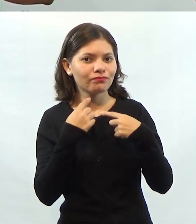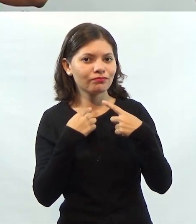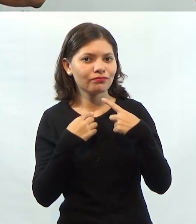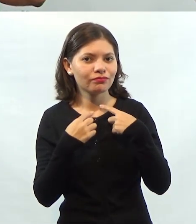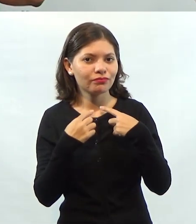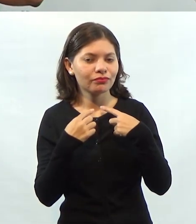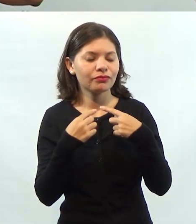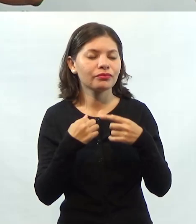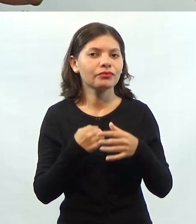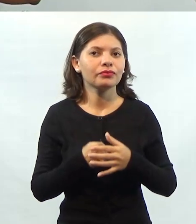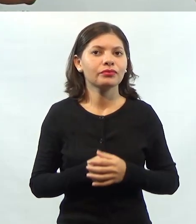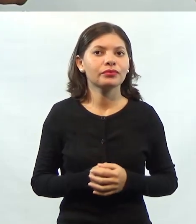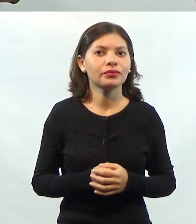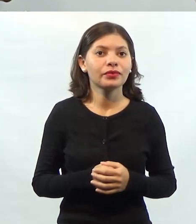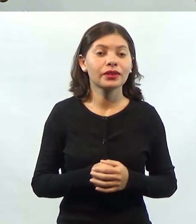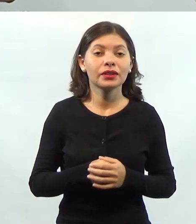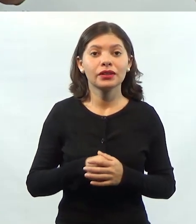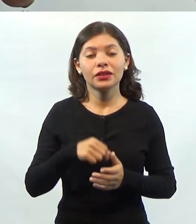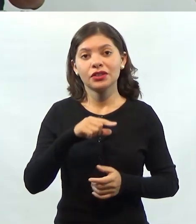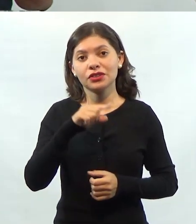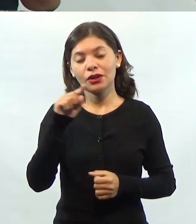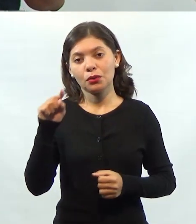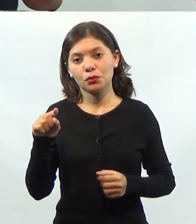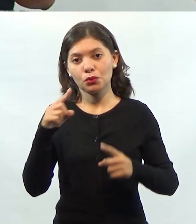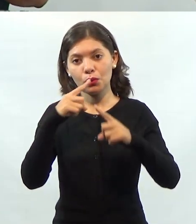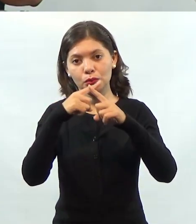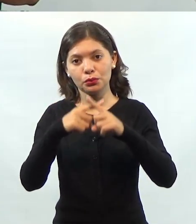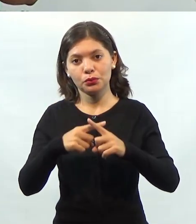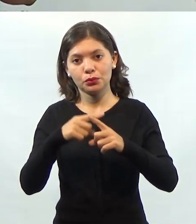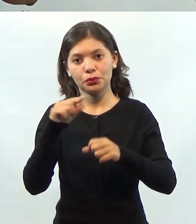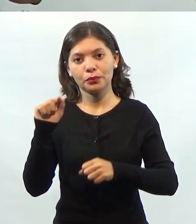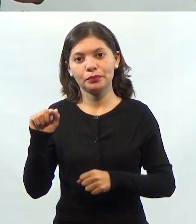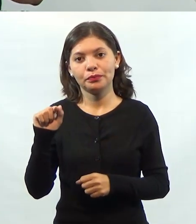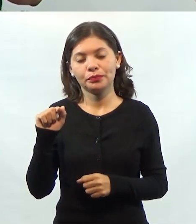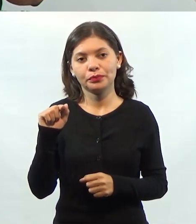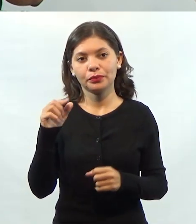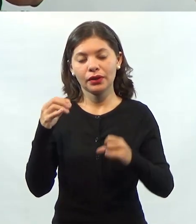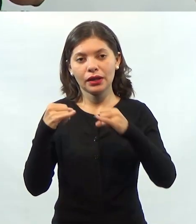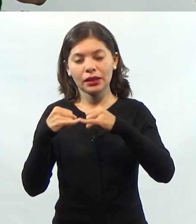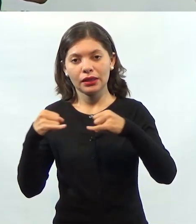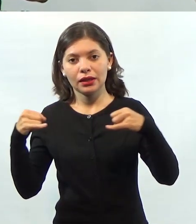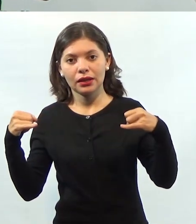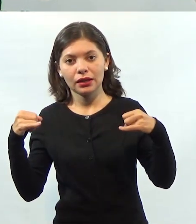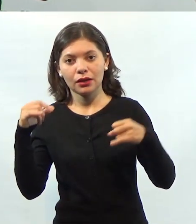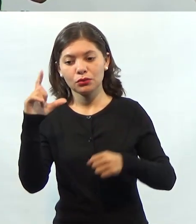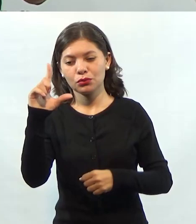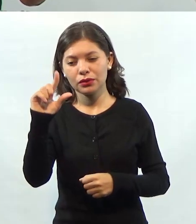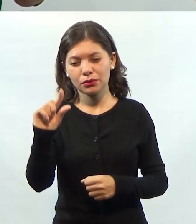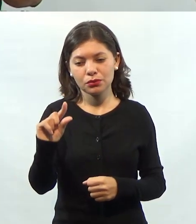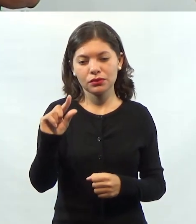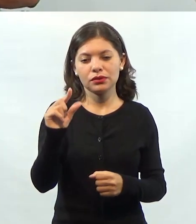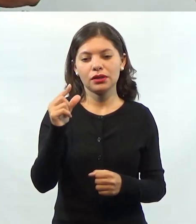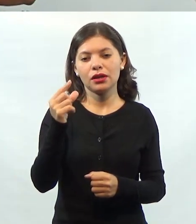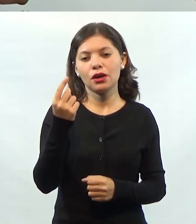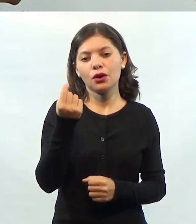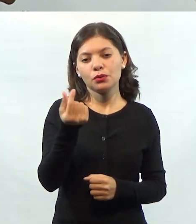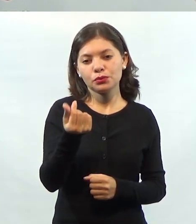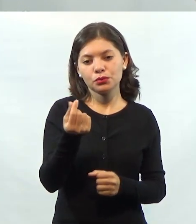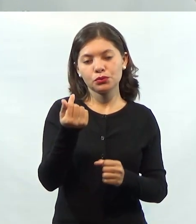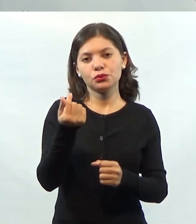Já a eficiência, ela tem a ver com você reduzir os custos.